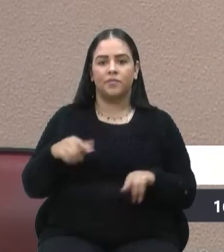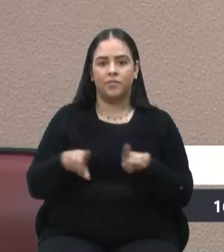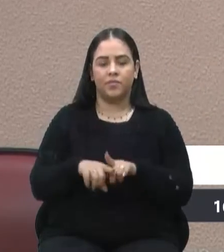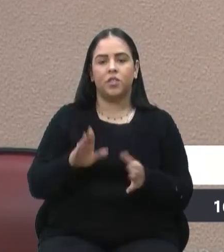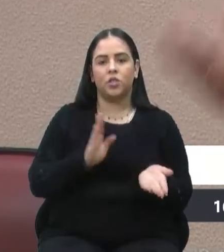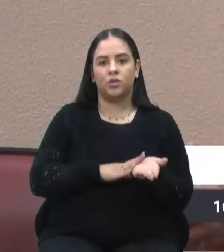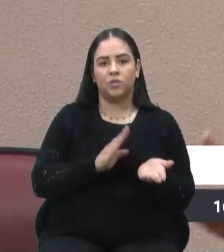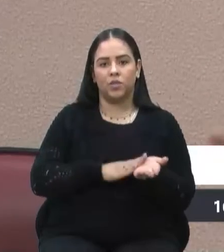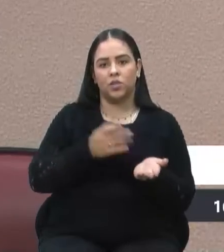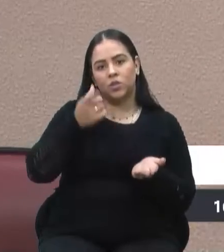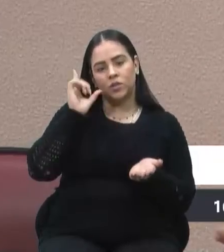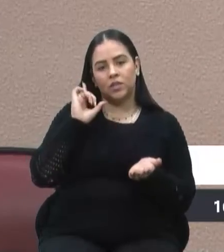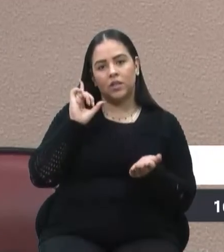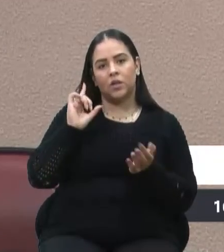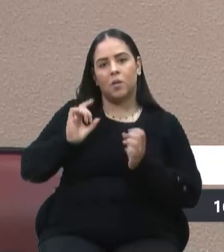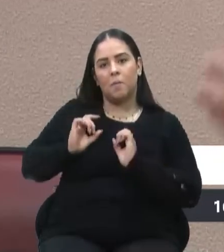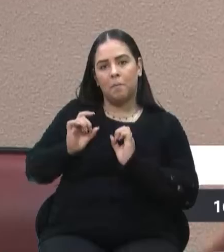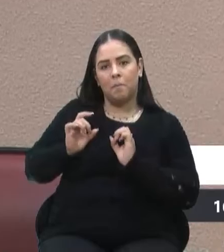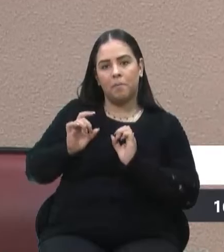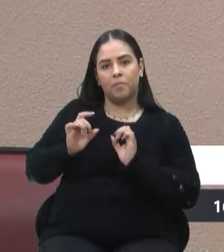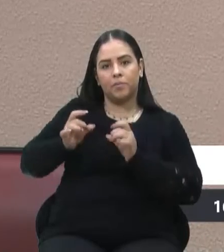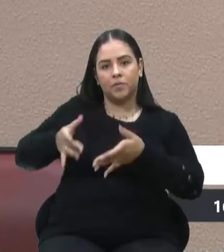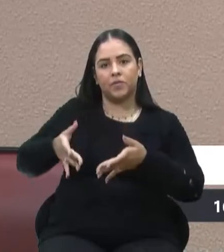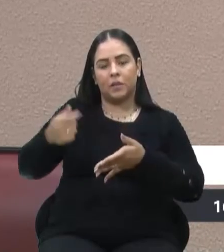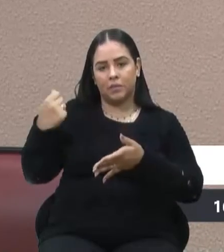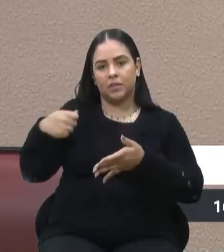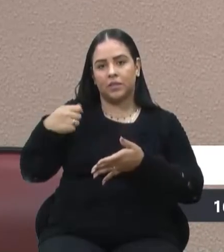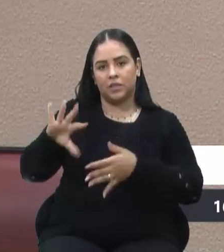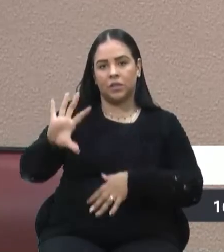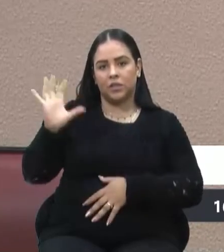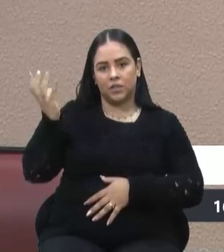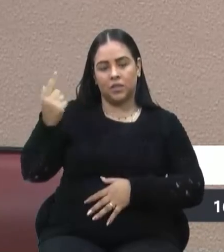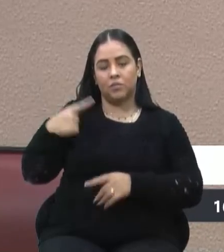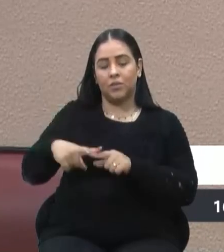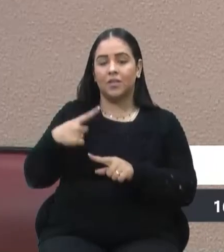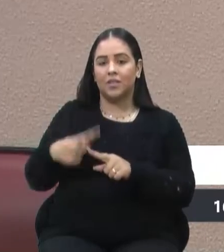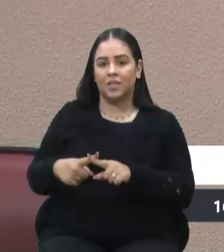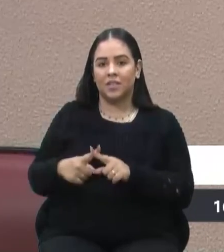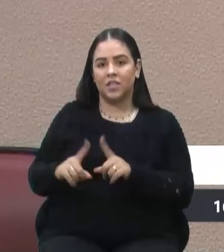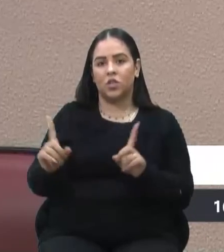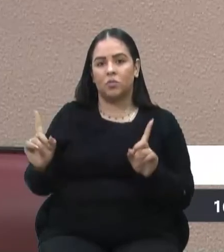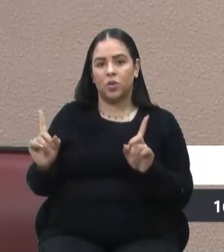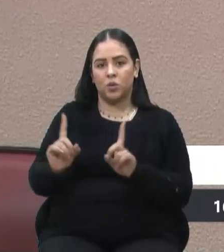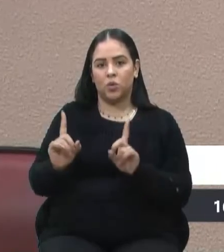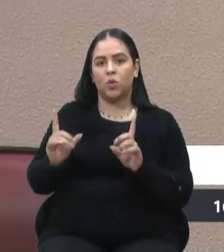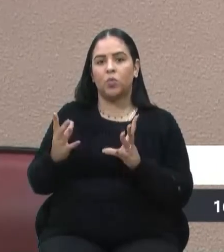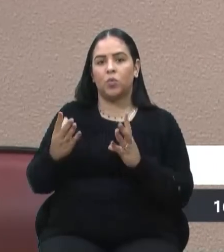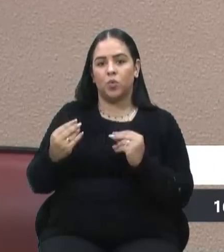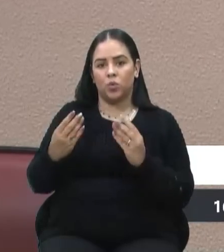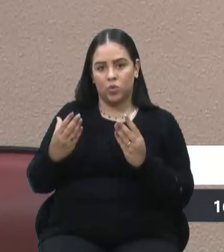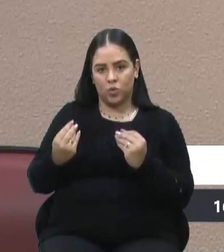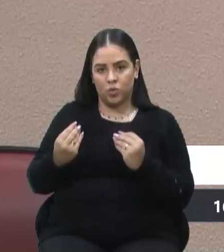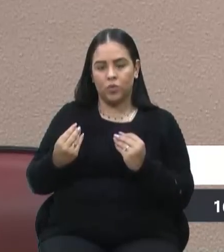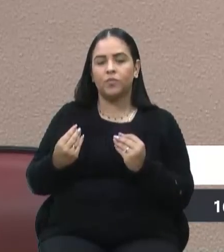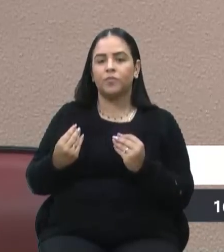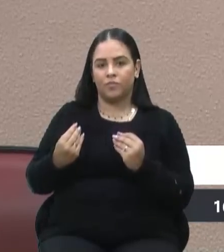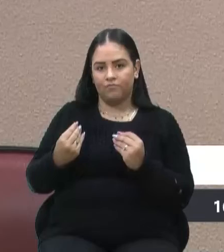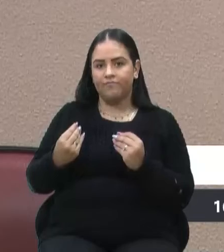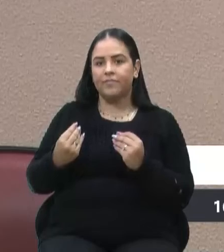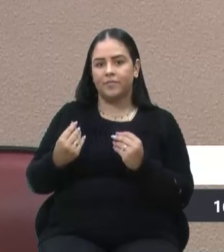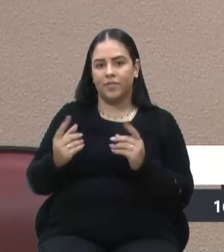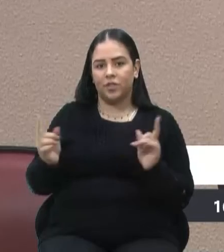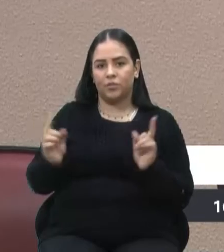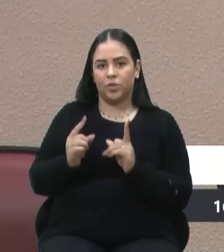o Bota Fora tem que existir constantemente, porque diminui bastante, infelizmente. E